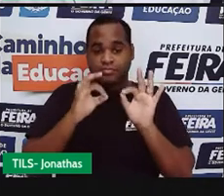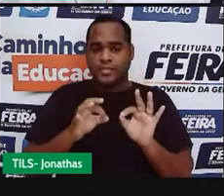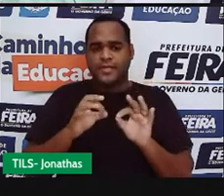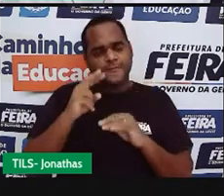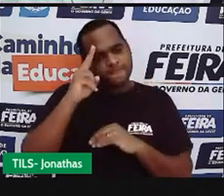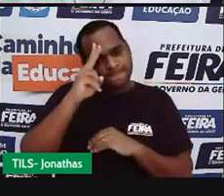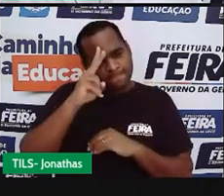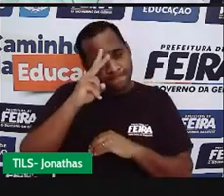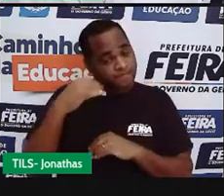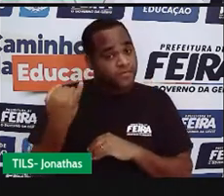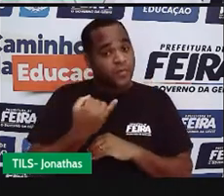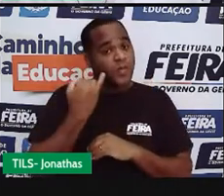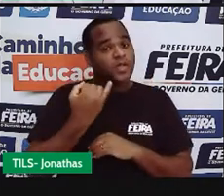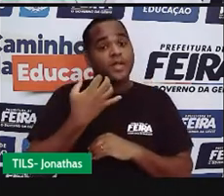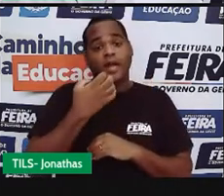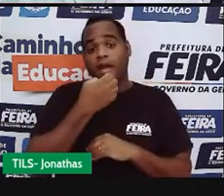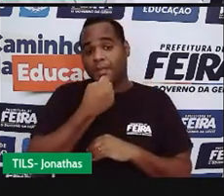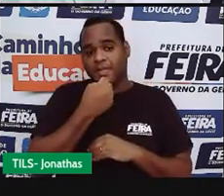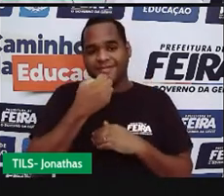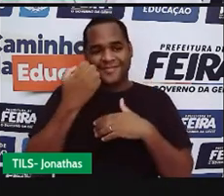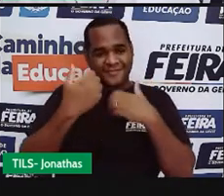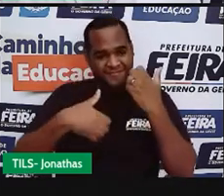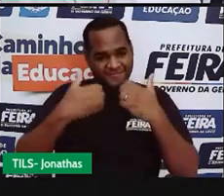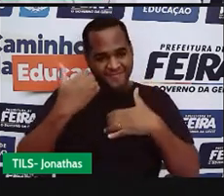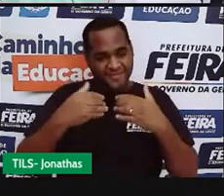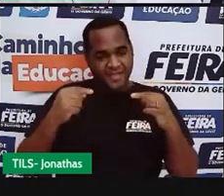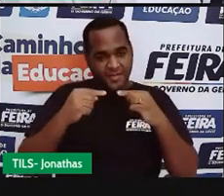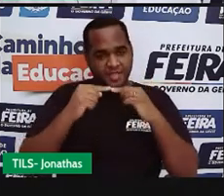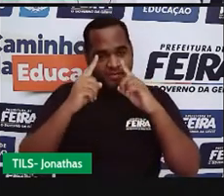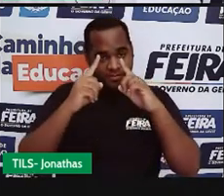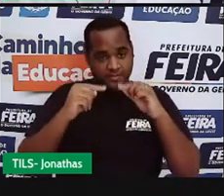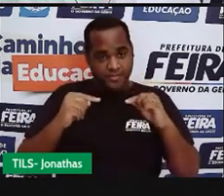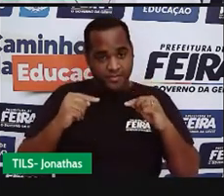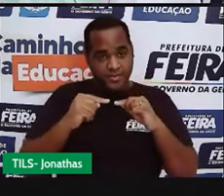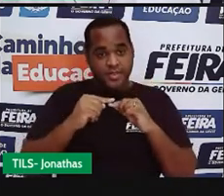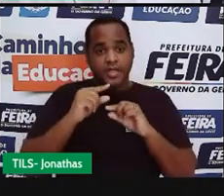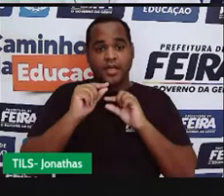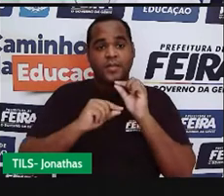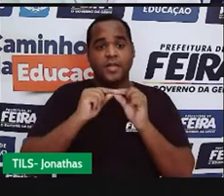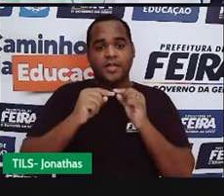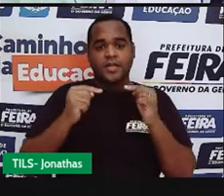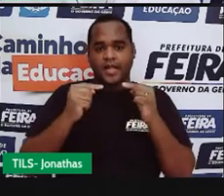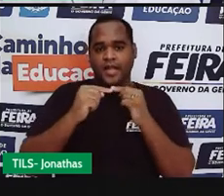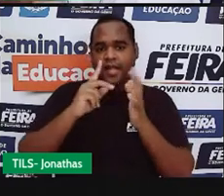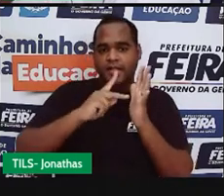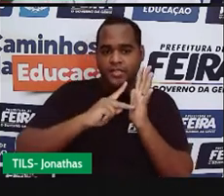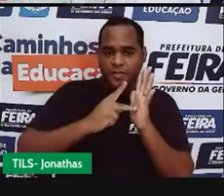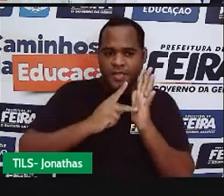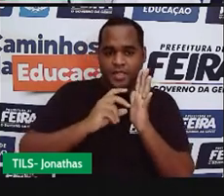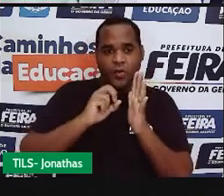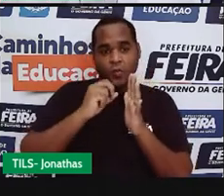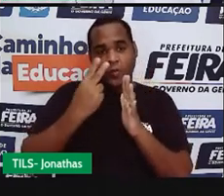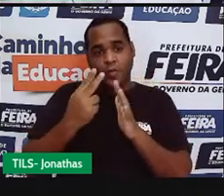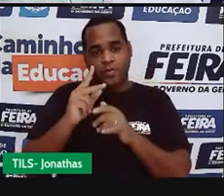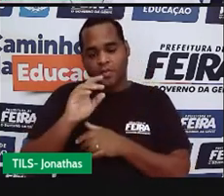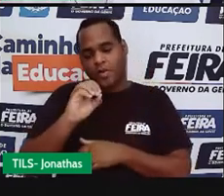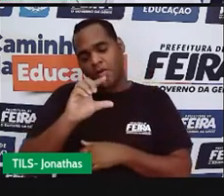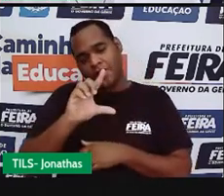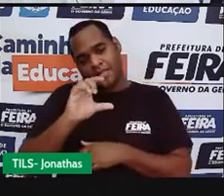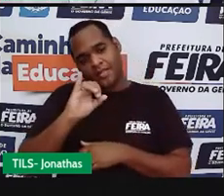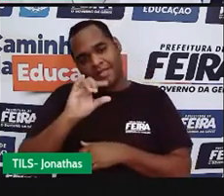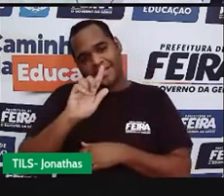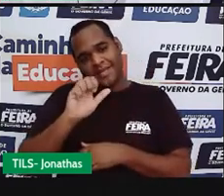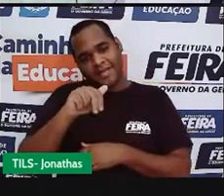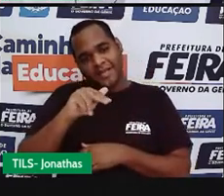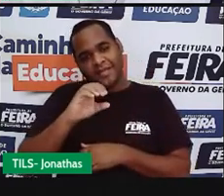lembrando, né, rapidinho, que é triângulo. O triângulo, você já sabe, é aquela figurazinha geométrica, né? Ou polígono, que